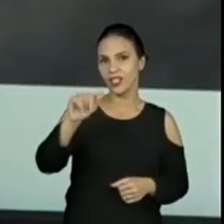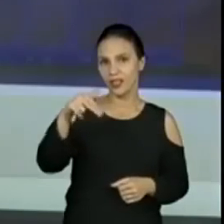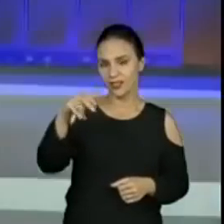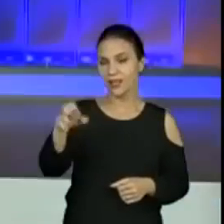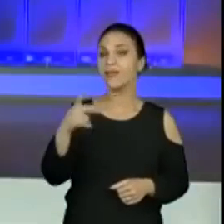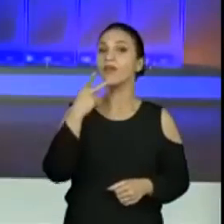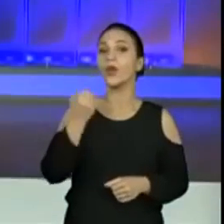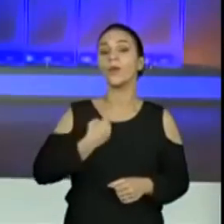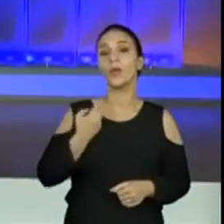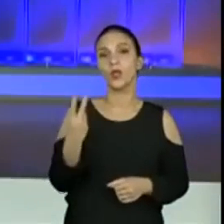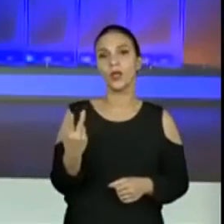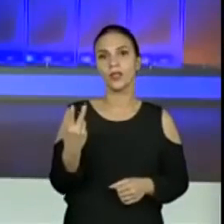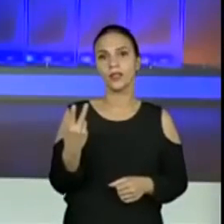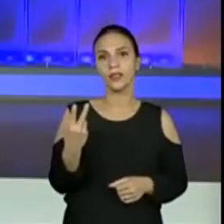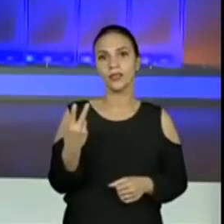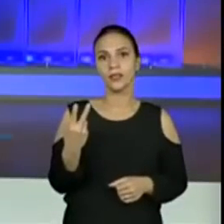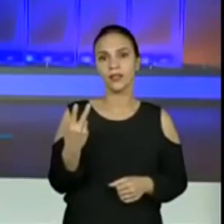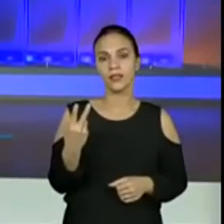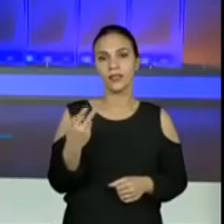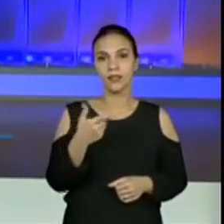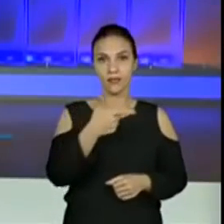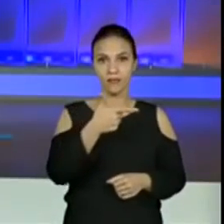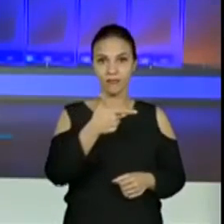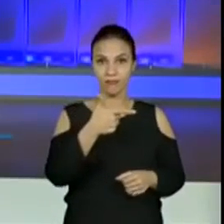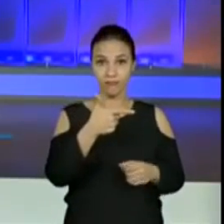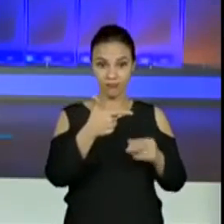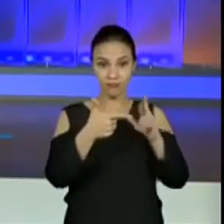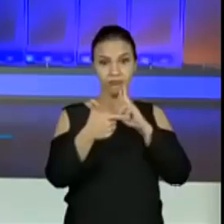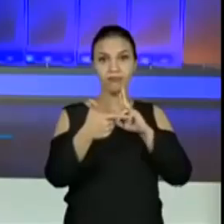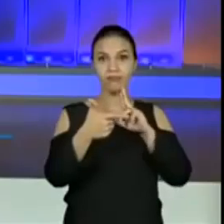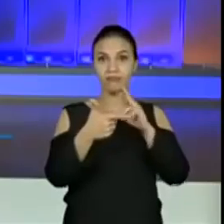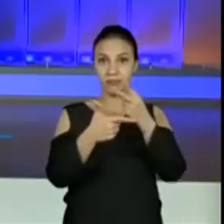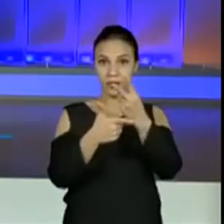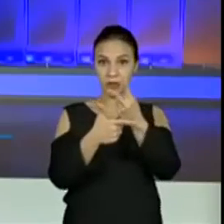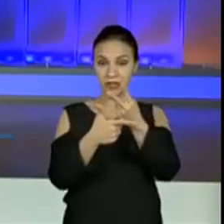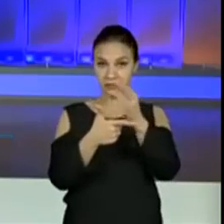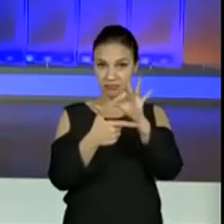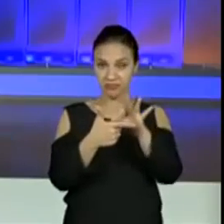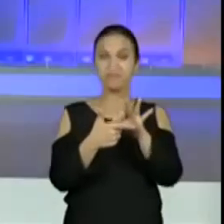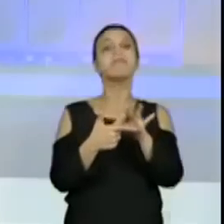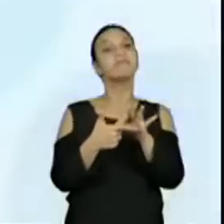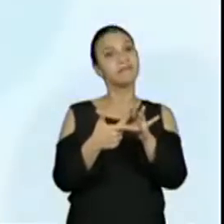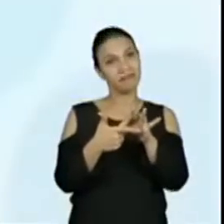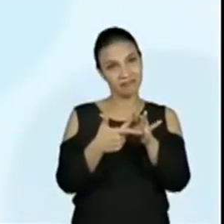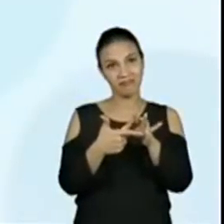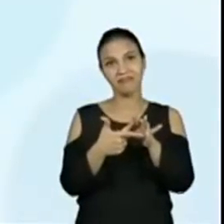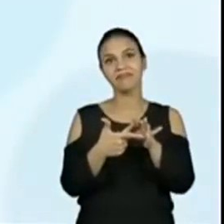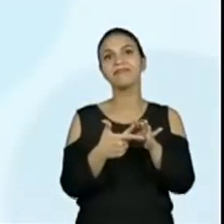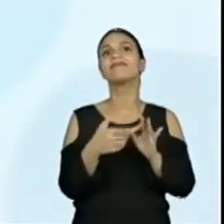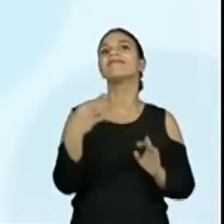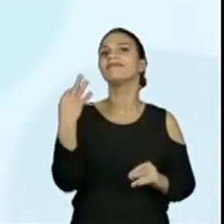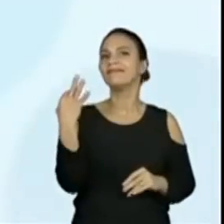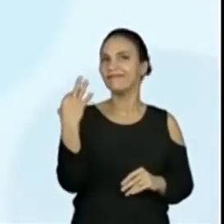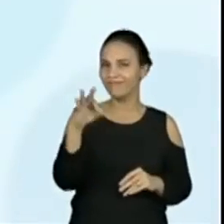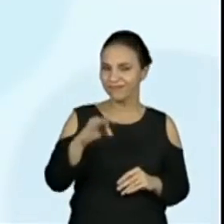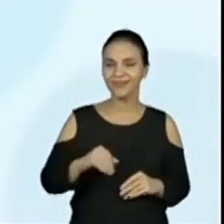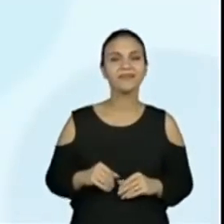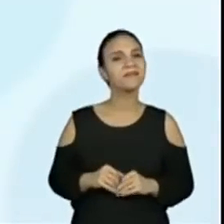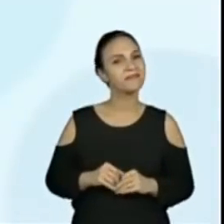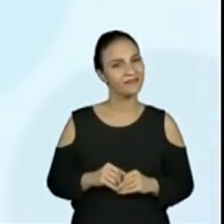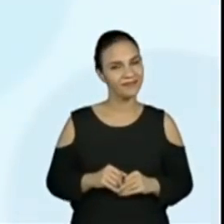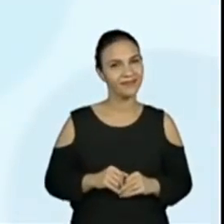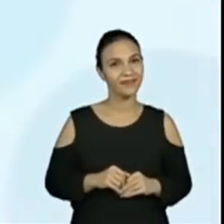Muito bem. 86 dividido por 2 igual a 43. Vamos lá? Desvendando mais uma